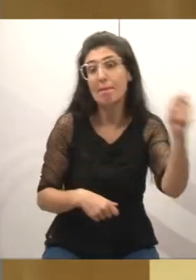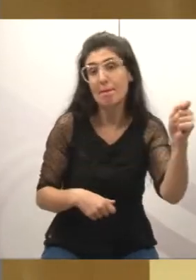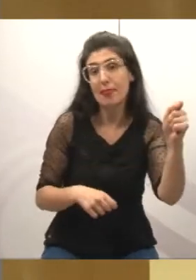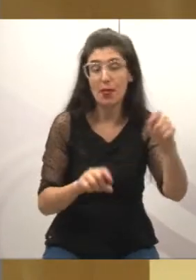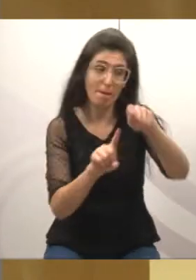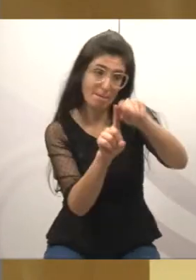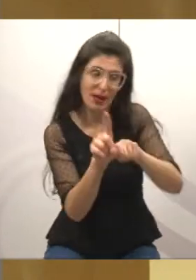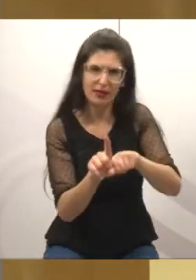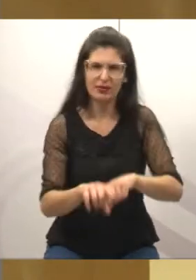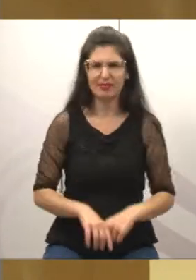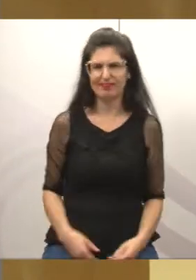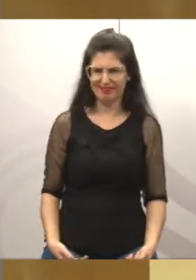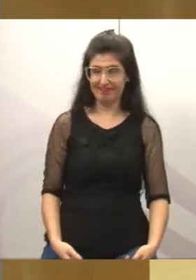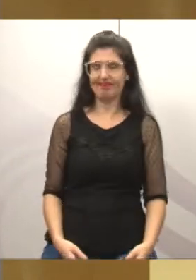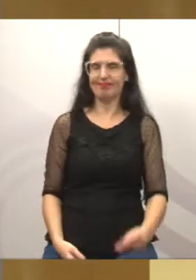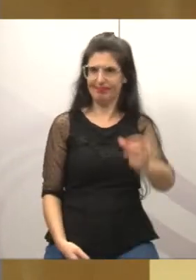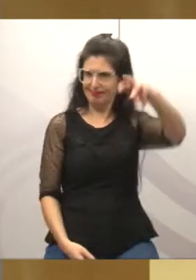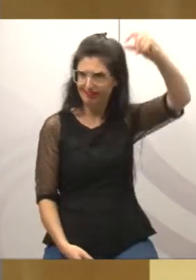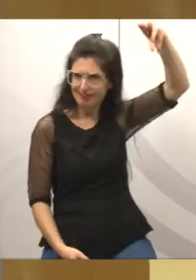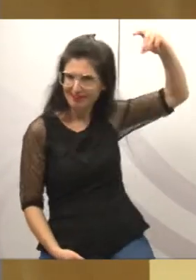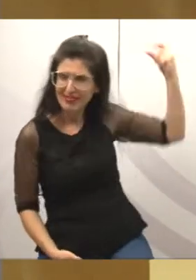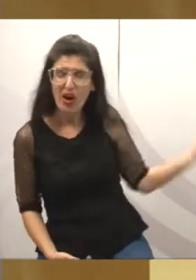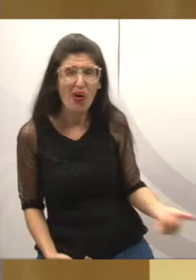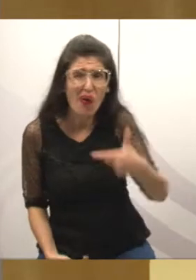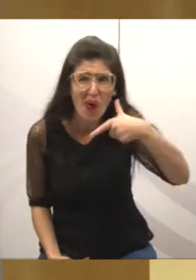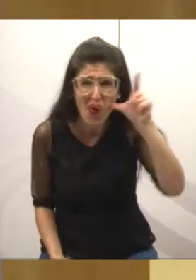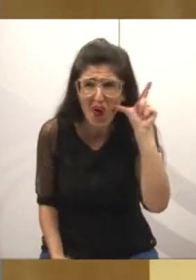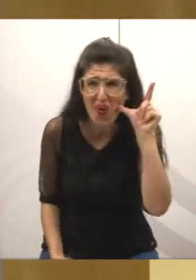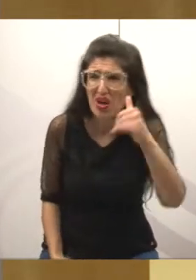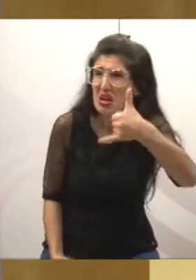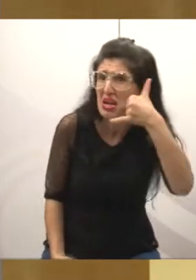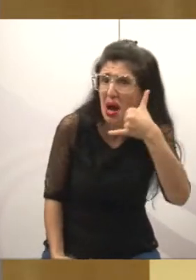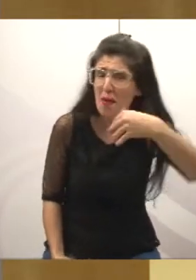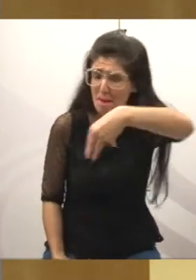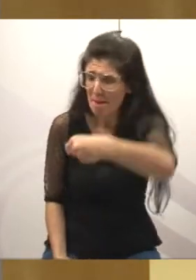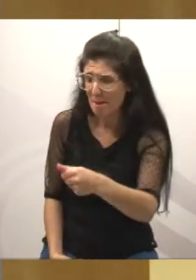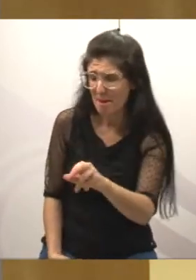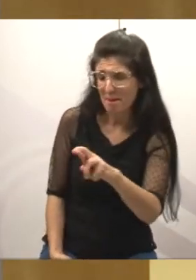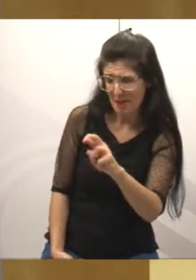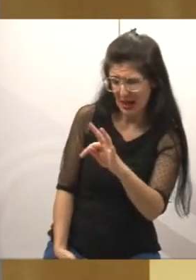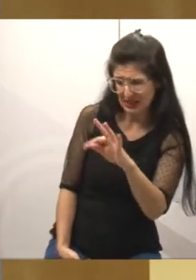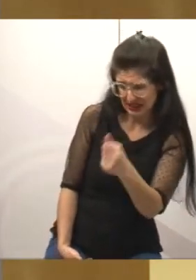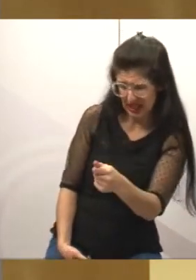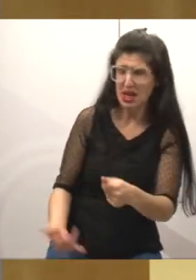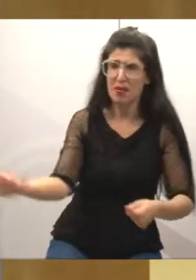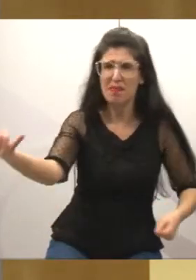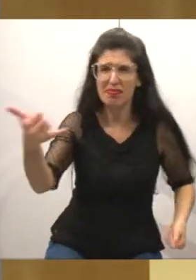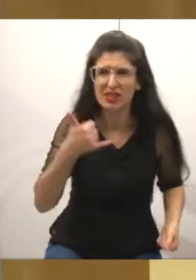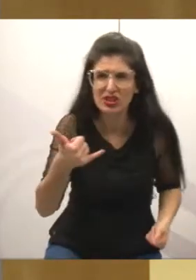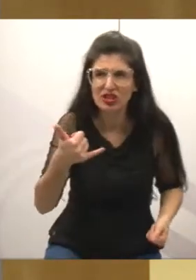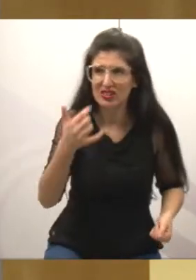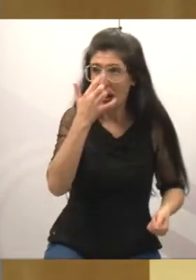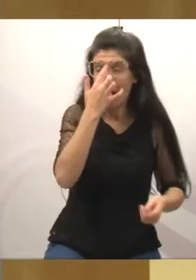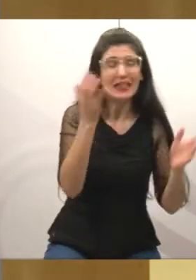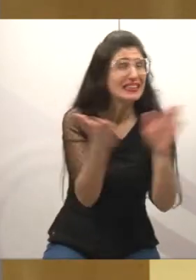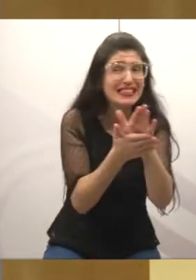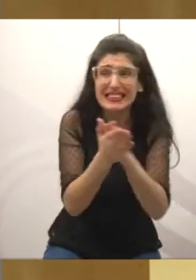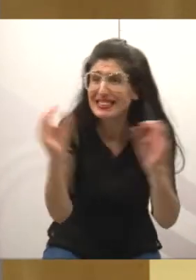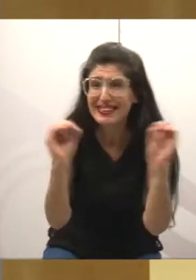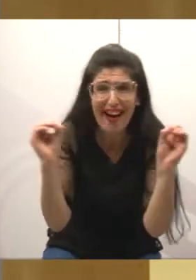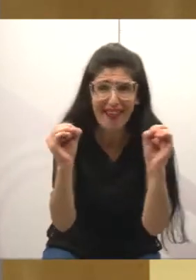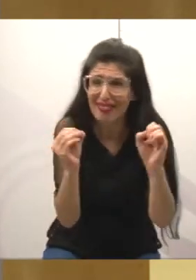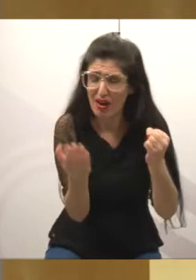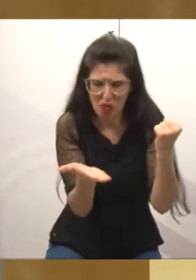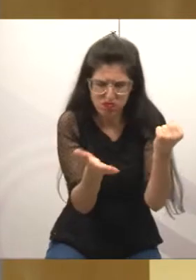liguei para a dona Marta e ela me disse que nem sinais do início da